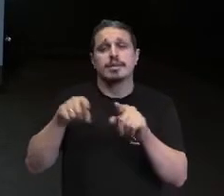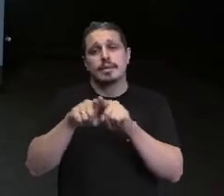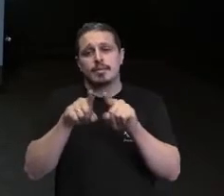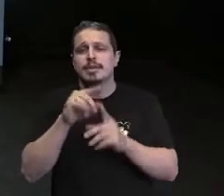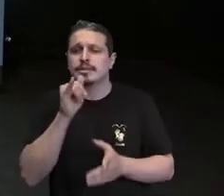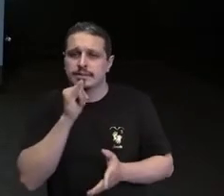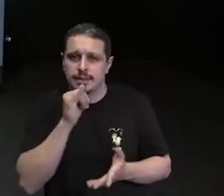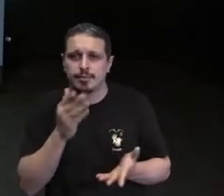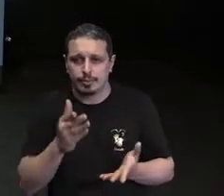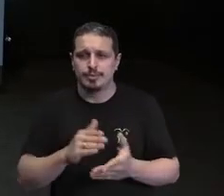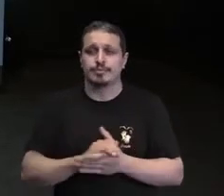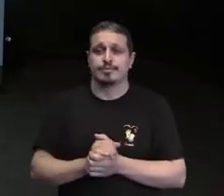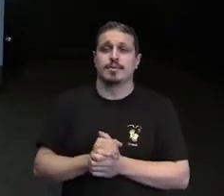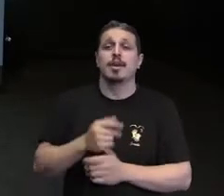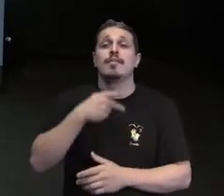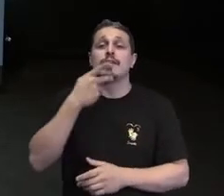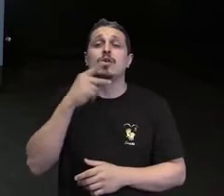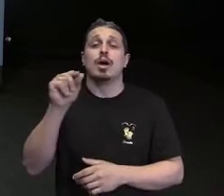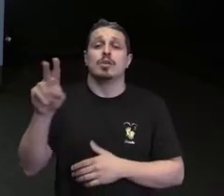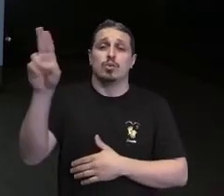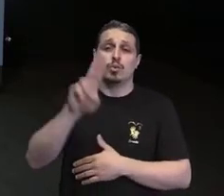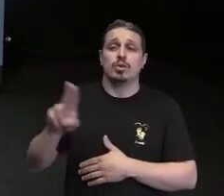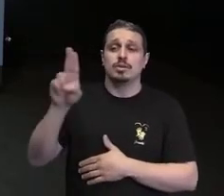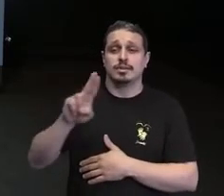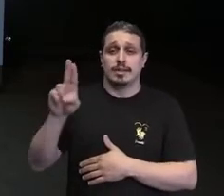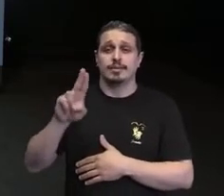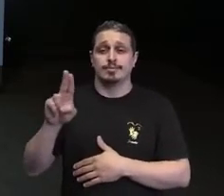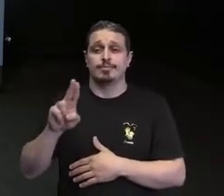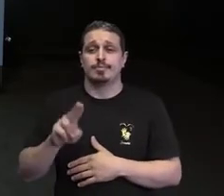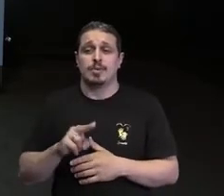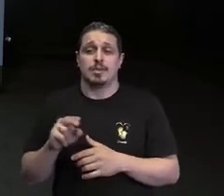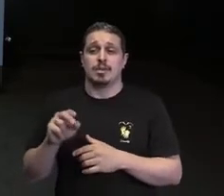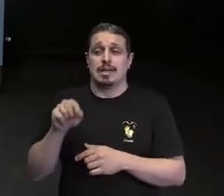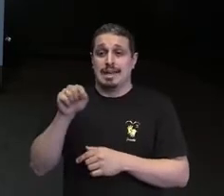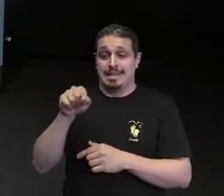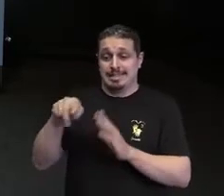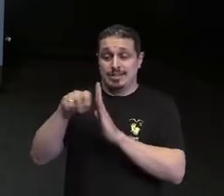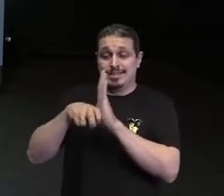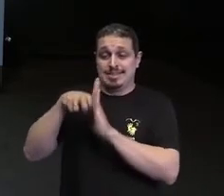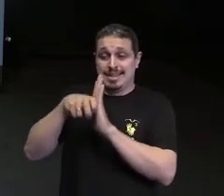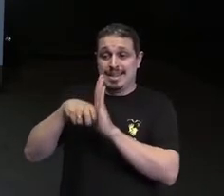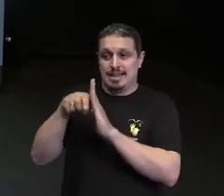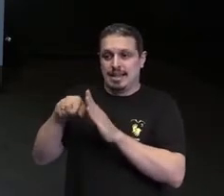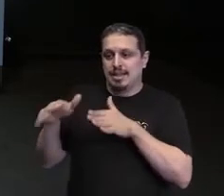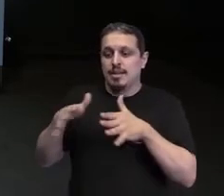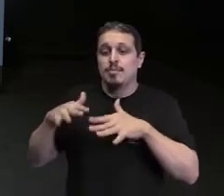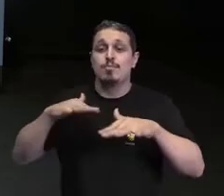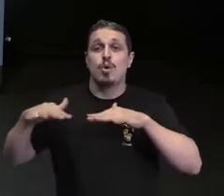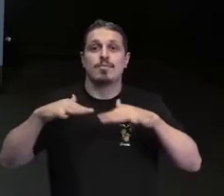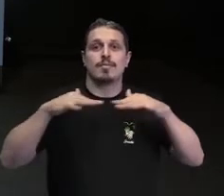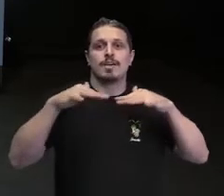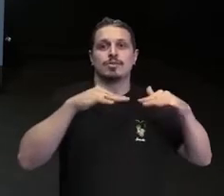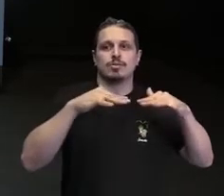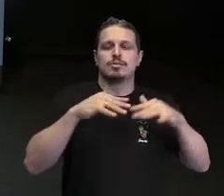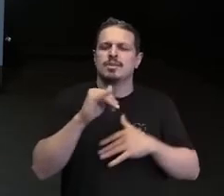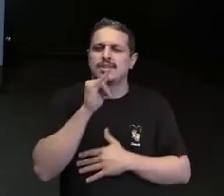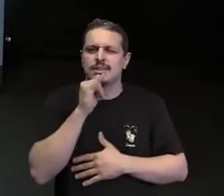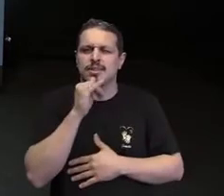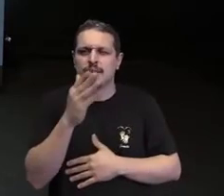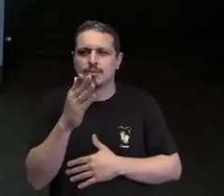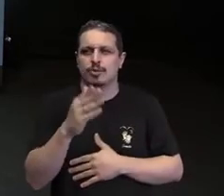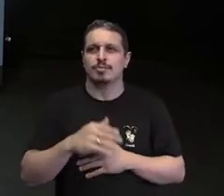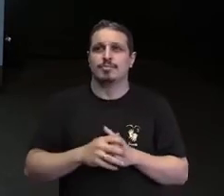utilizando esse recurso de mobilidade. Essa cadeira de rodas, ela é azul e preta, ela tem uma roda